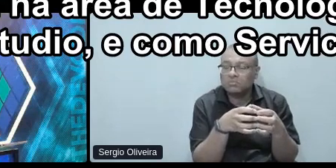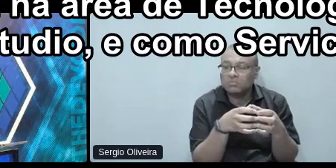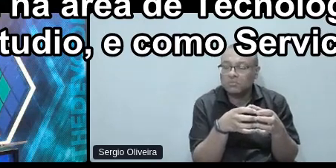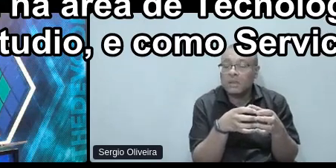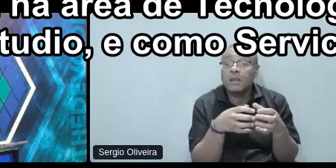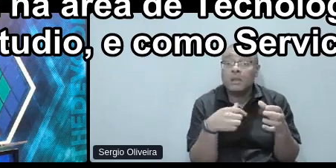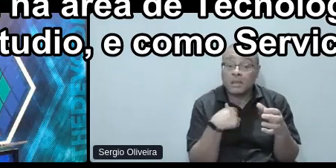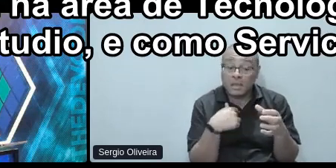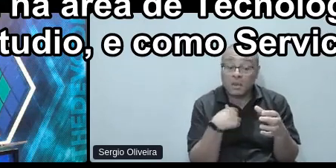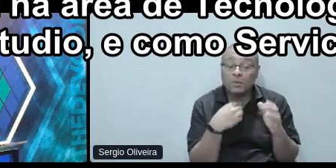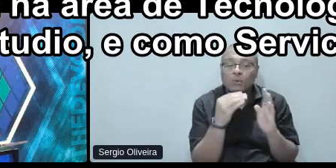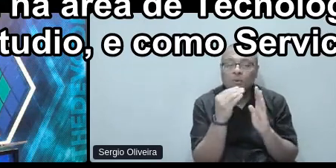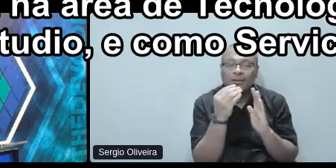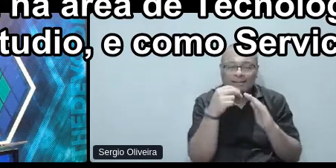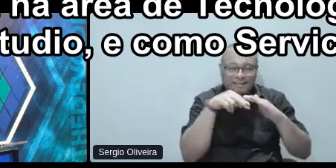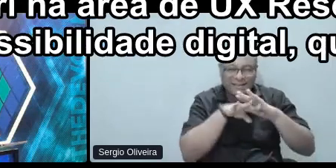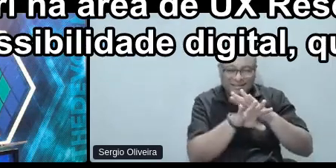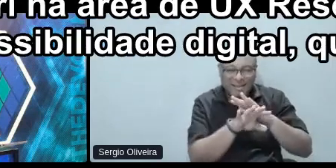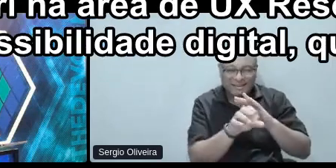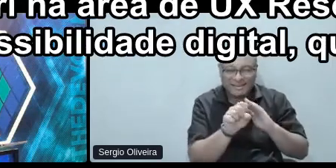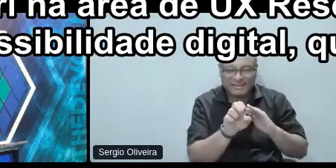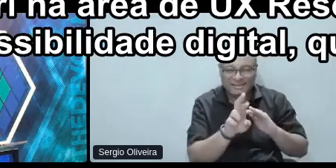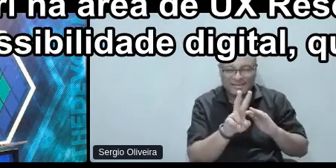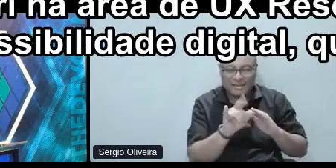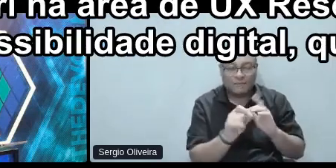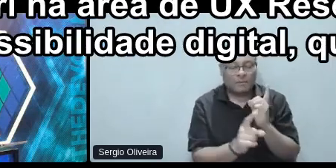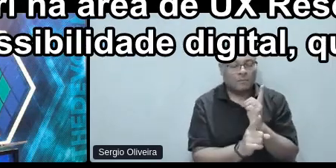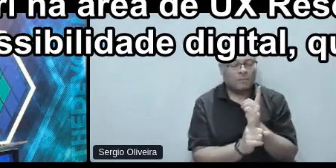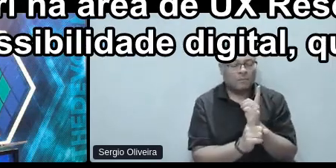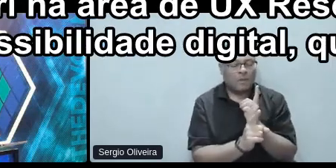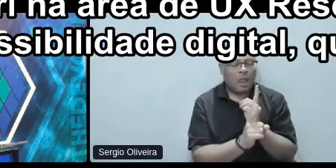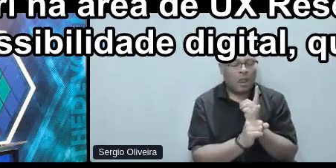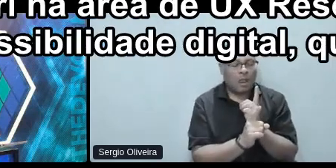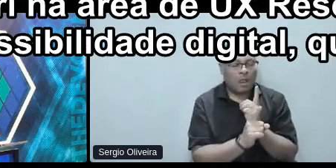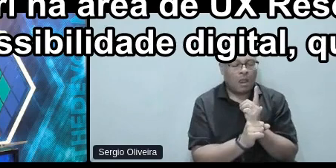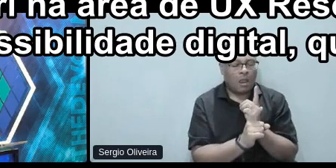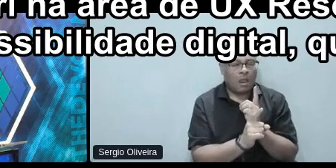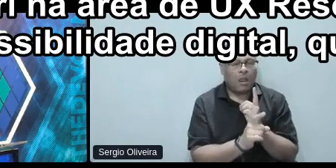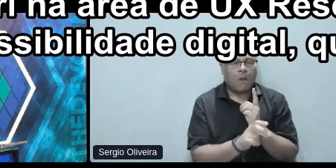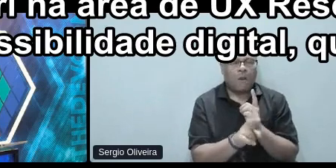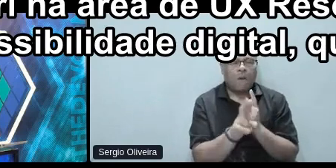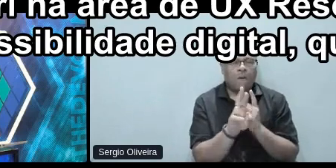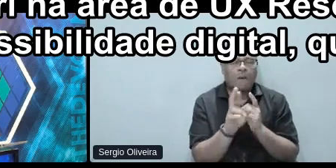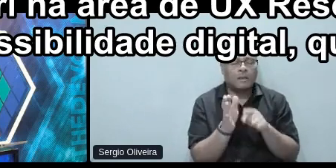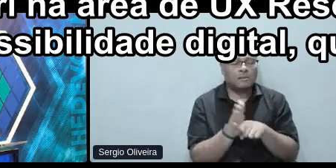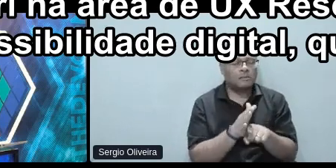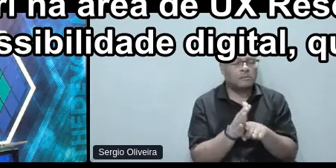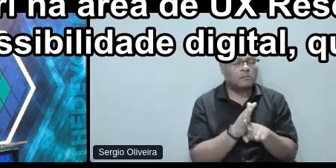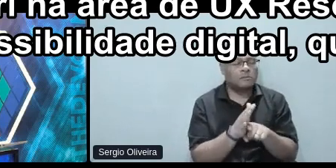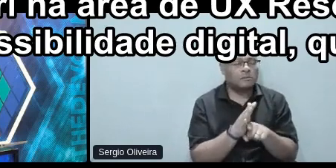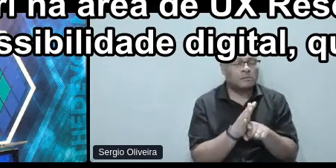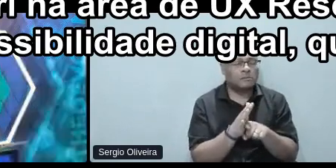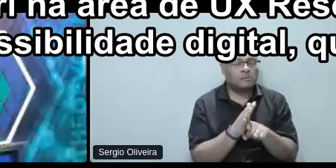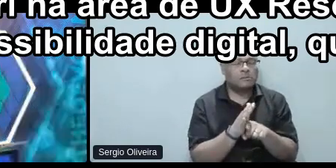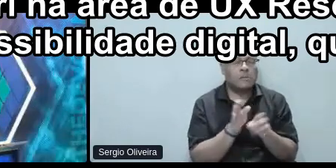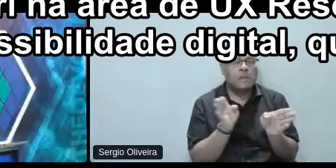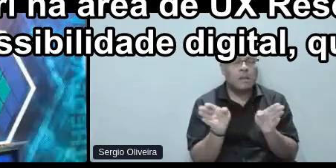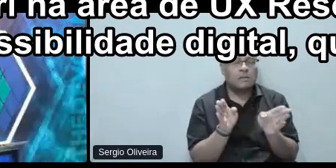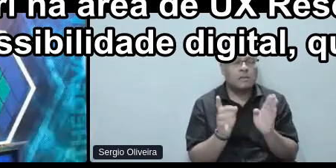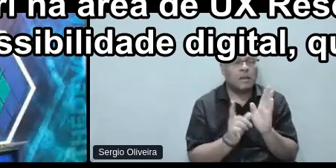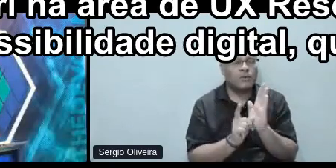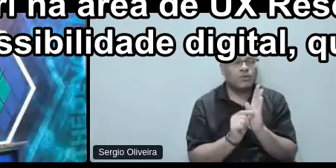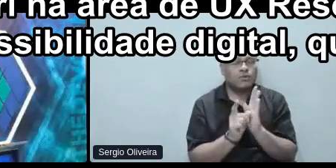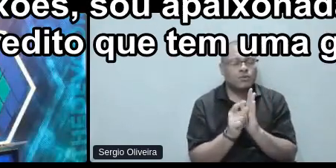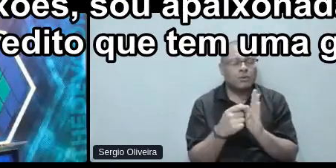como Service Design, eu me descobri na área de UX e Searching e na área de acessibilidade digital,